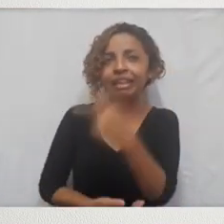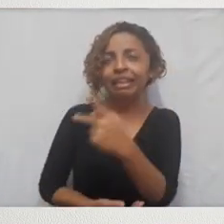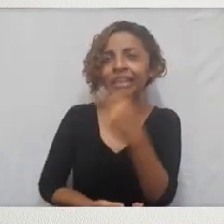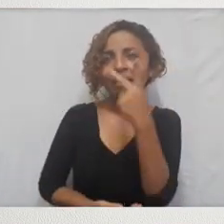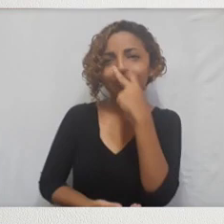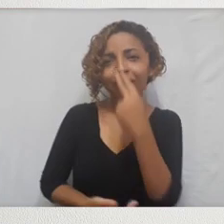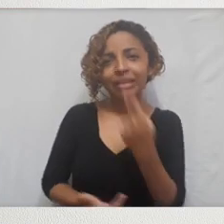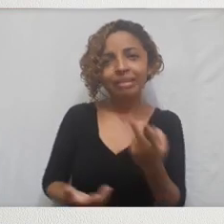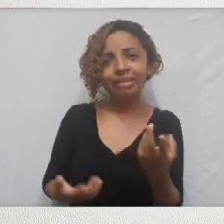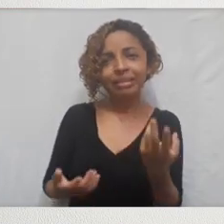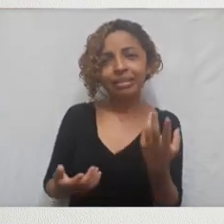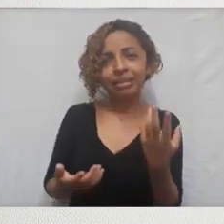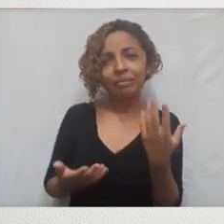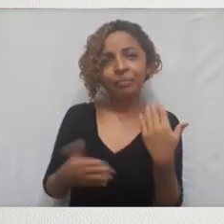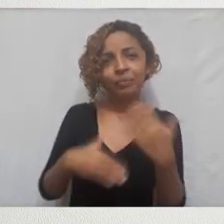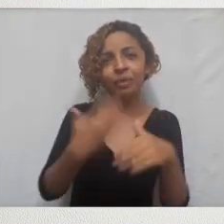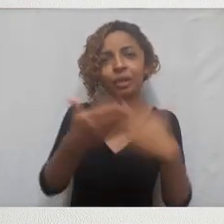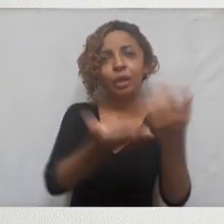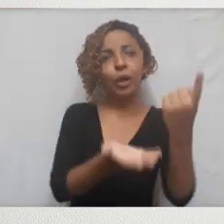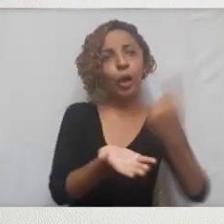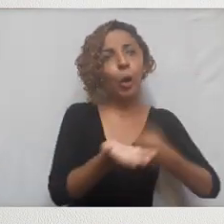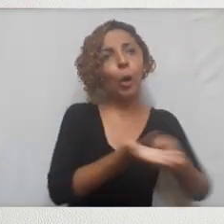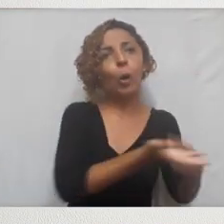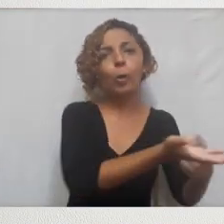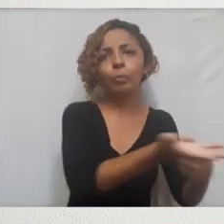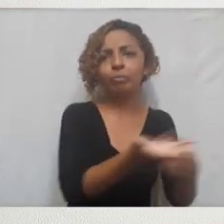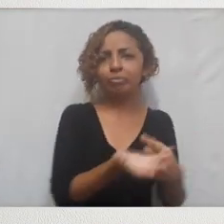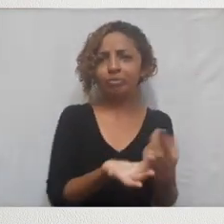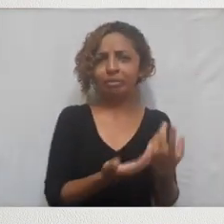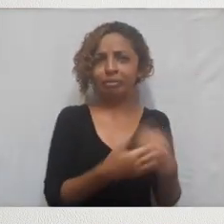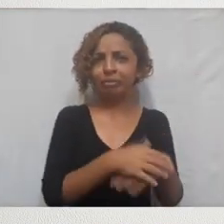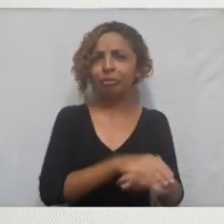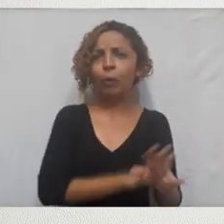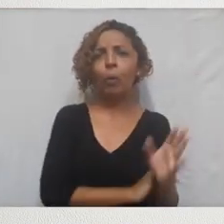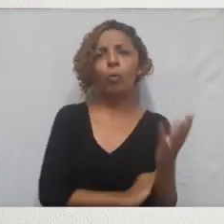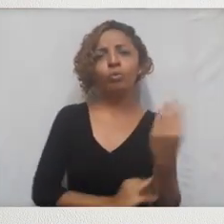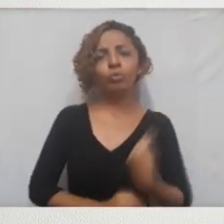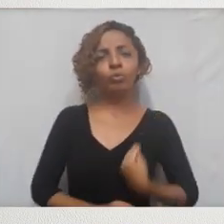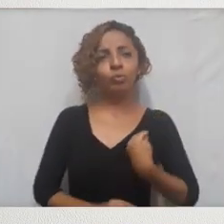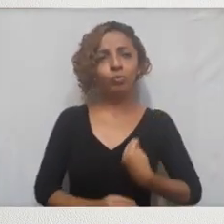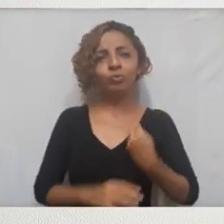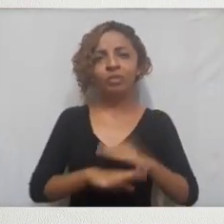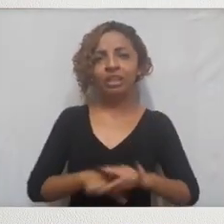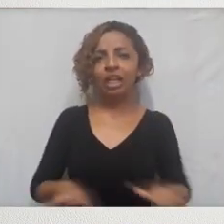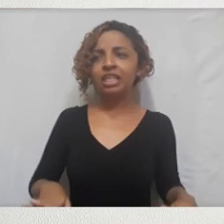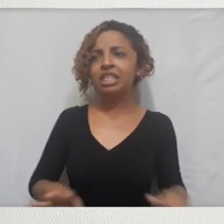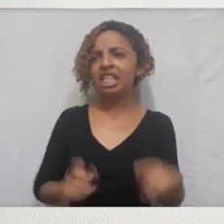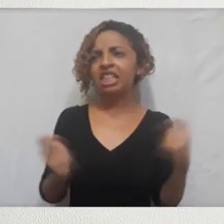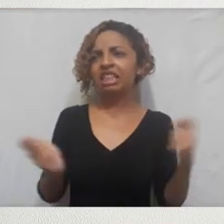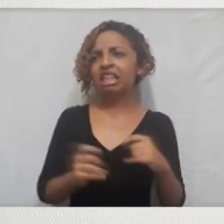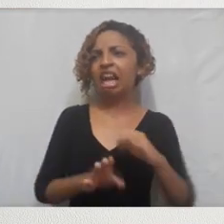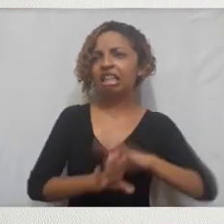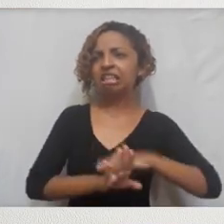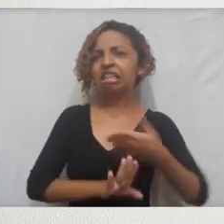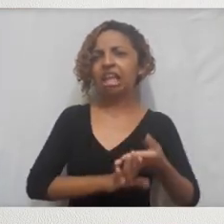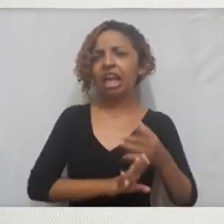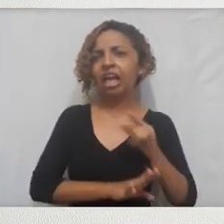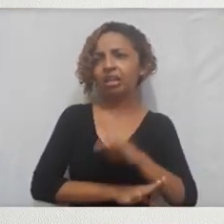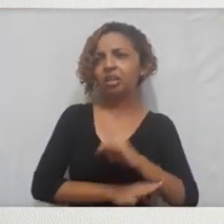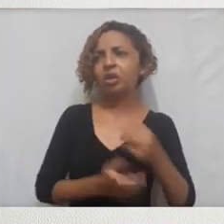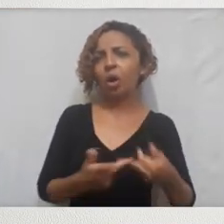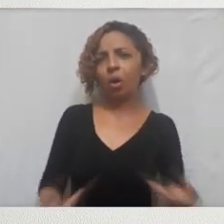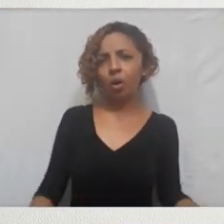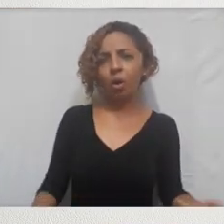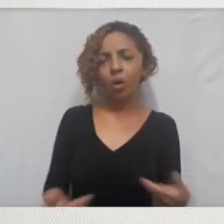ativa, assim, vira quase que um compromisso, um compromisso de vida mesmo, uma fuga